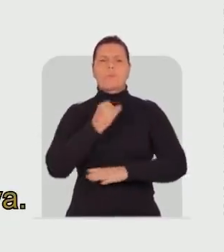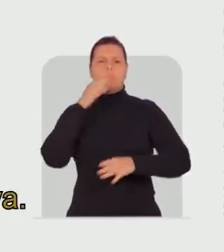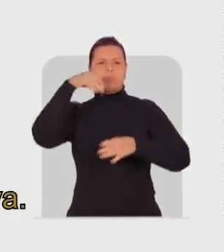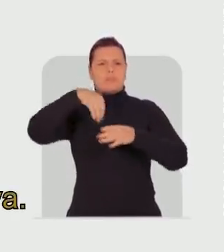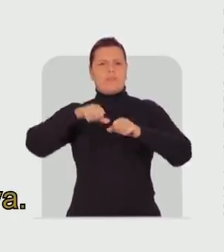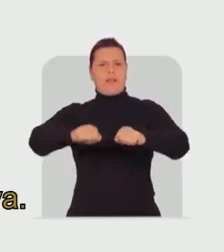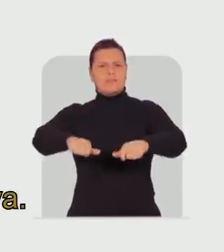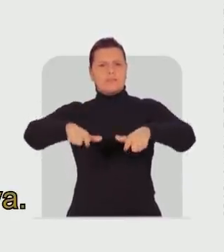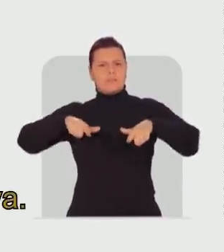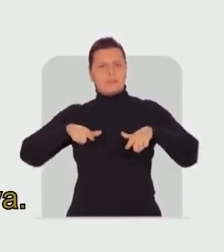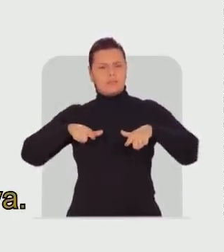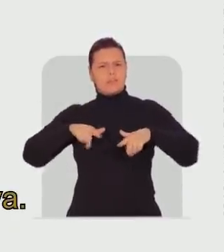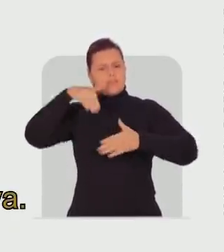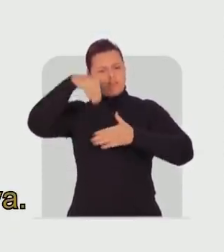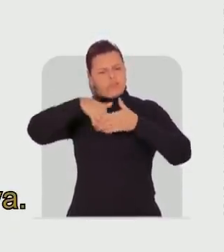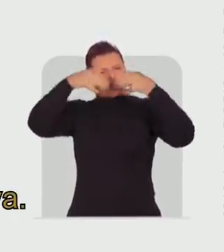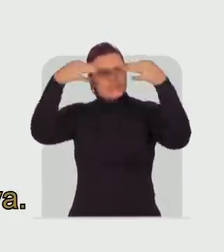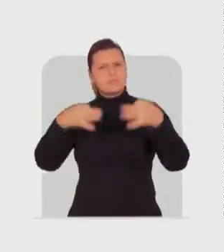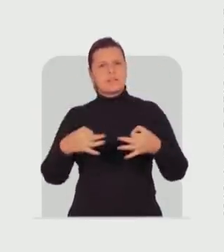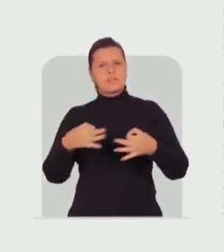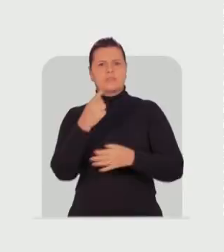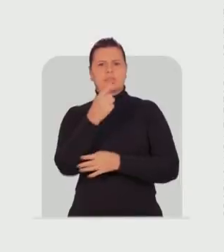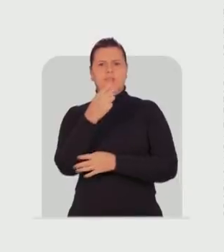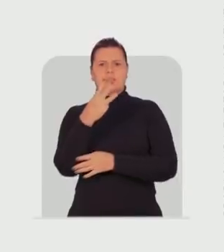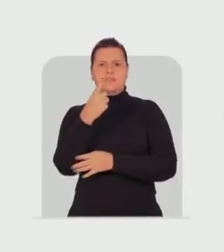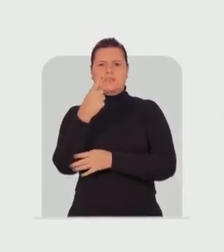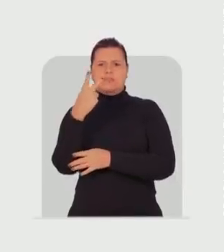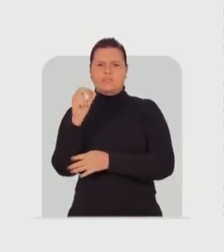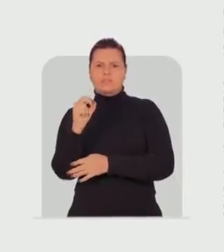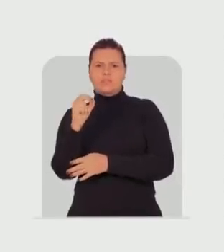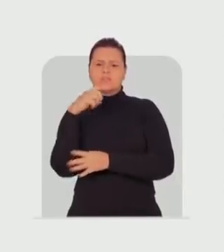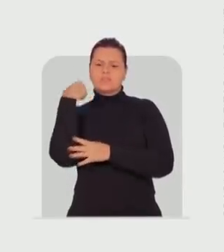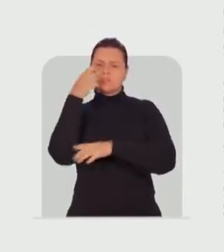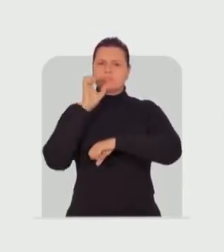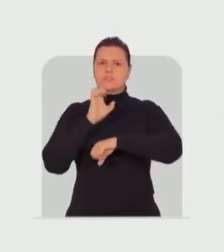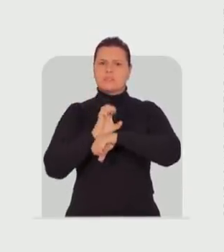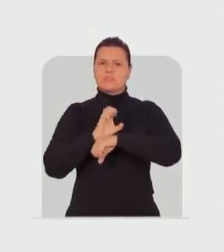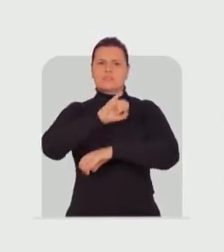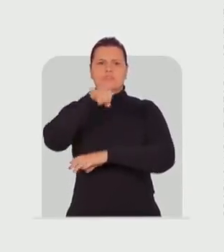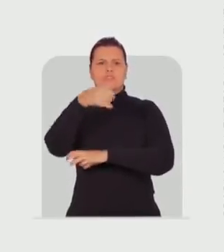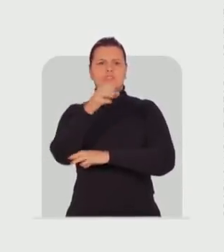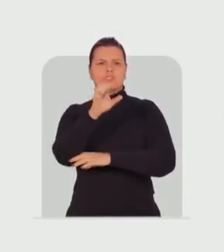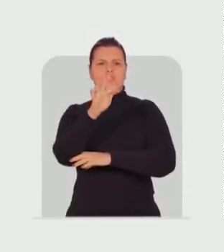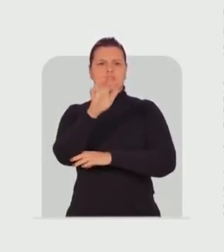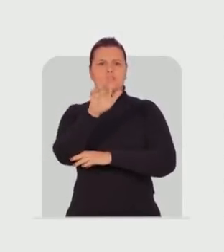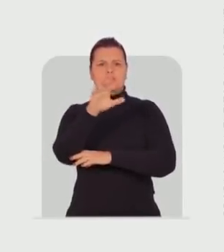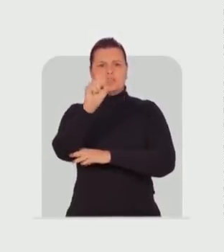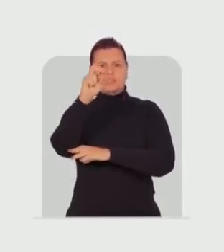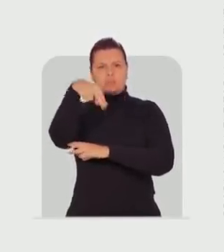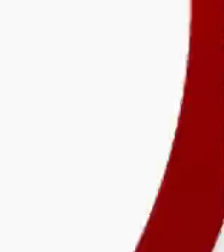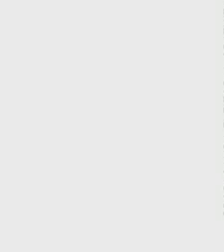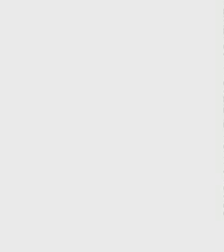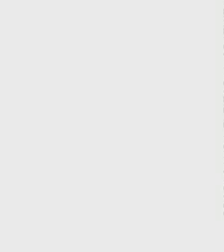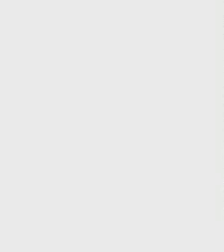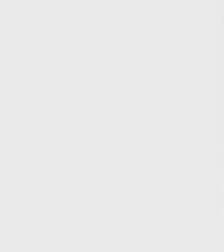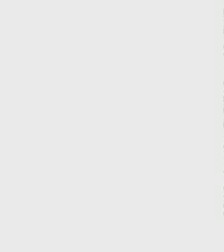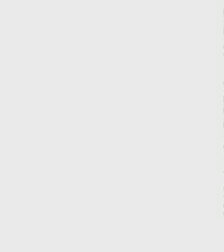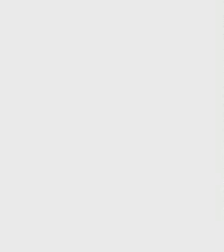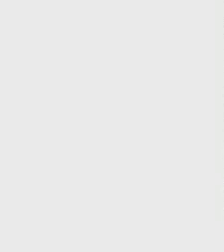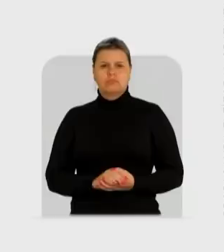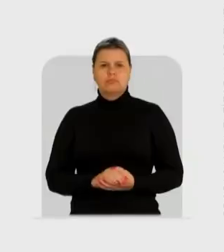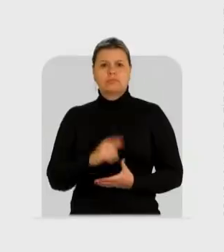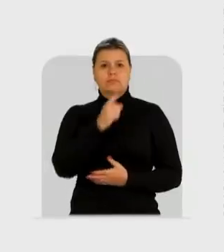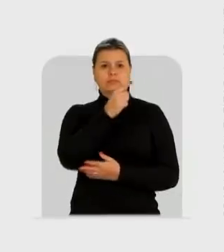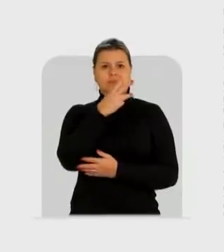privilégio na Assembleia Legislativa. Vote certo. 13 120 para deputado estadual. Jefferson Fernandes. Time